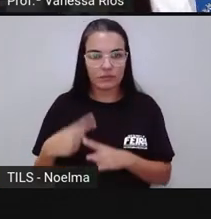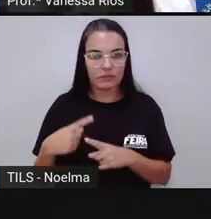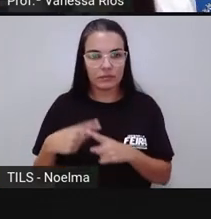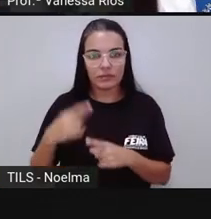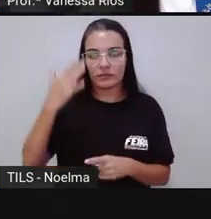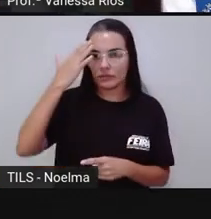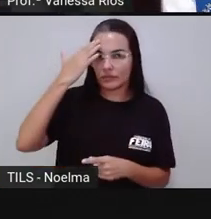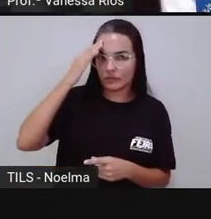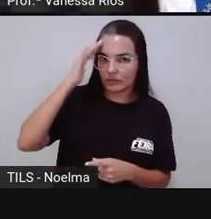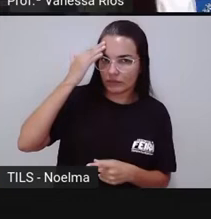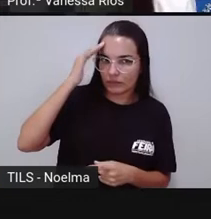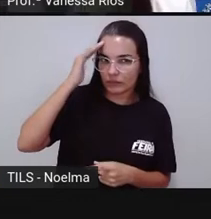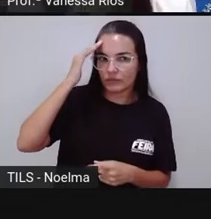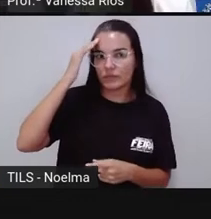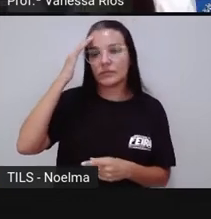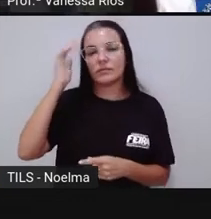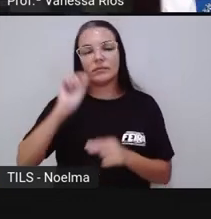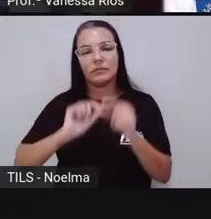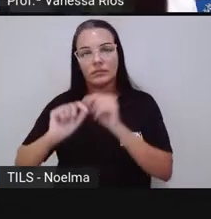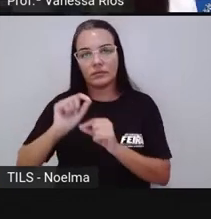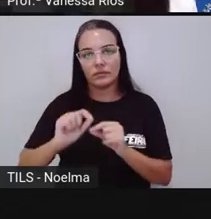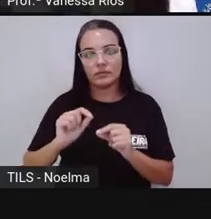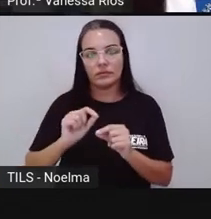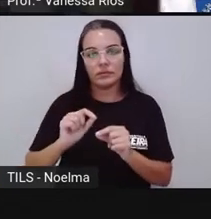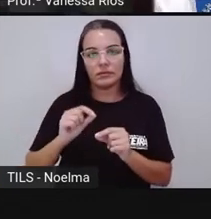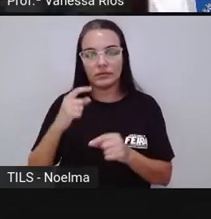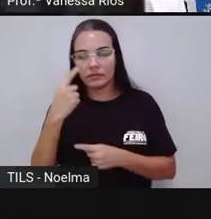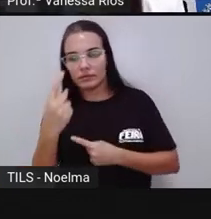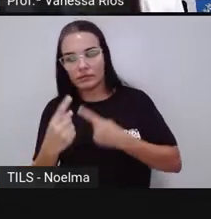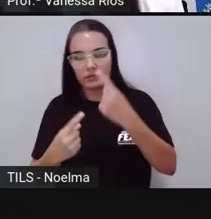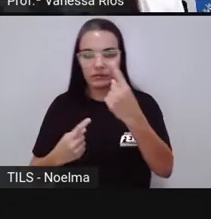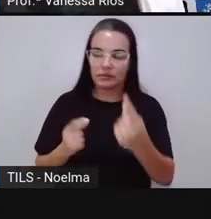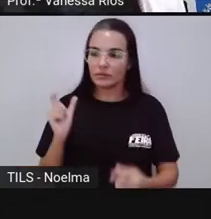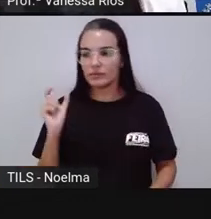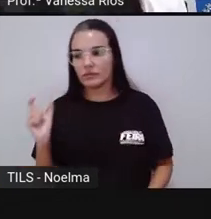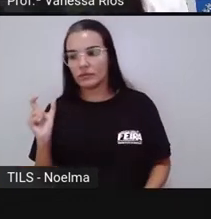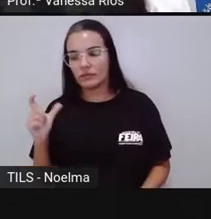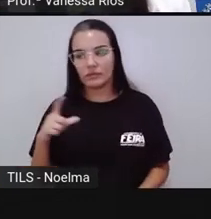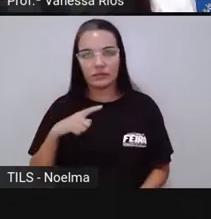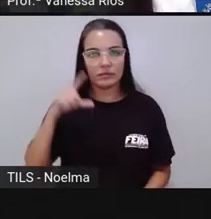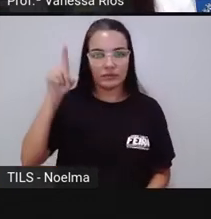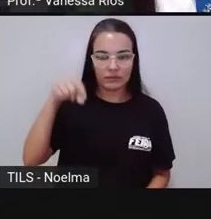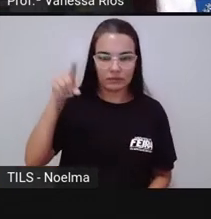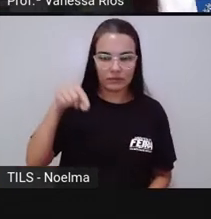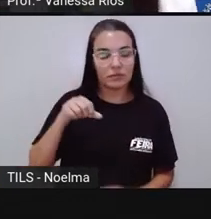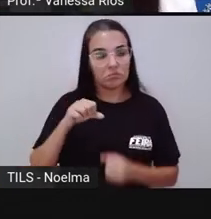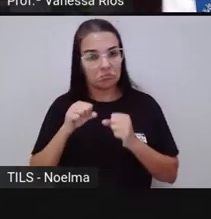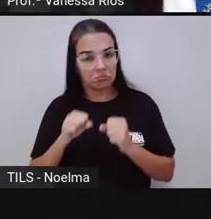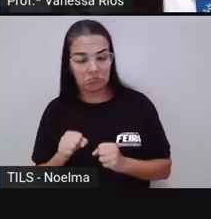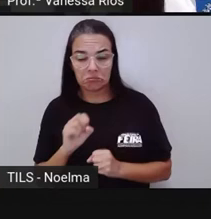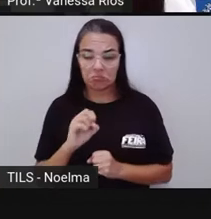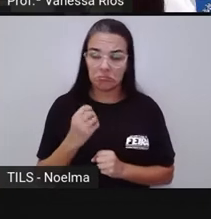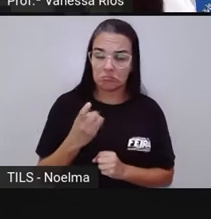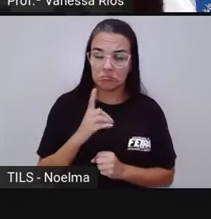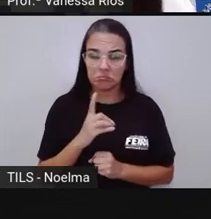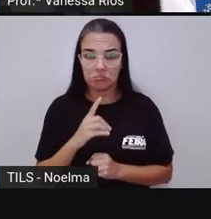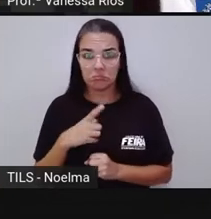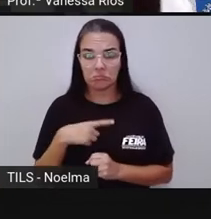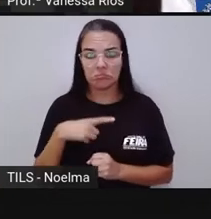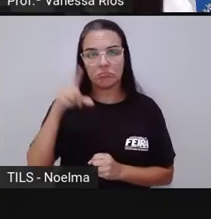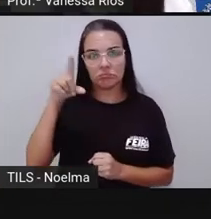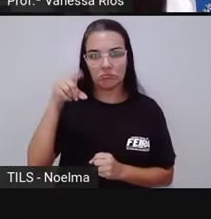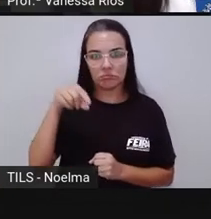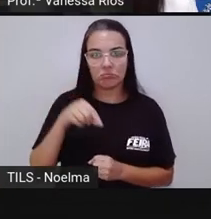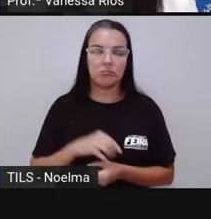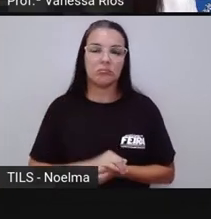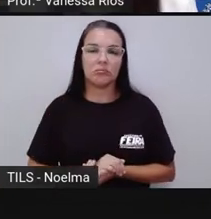ir entendendo que determinadas palavras que antes eram acentuadas podem não estar recebendo mais